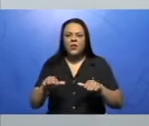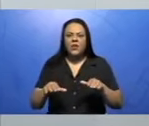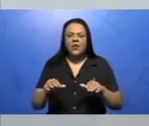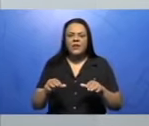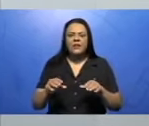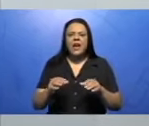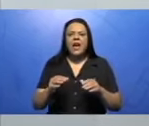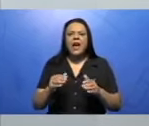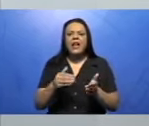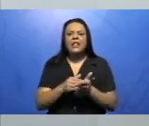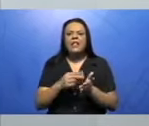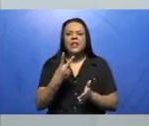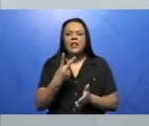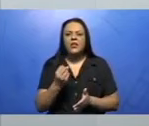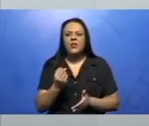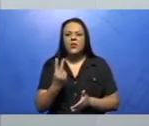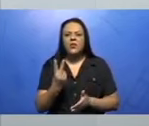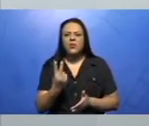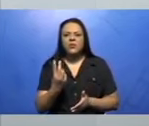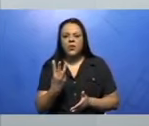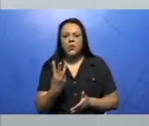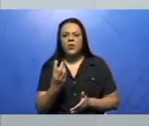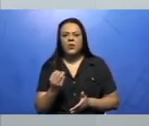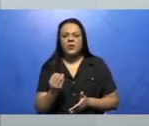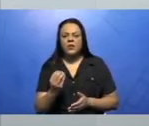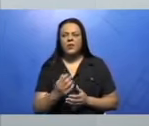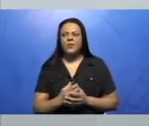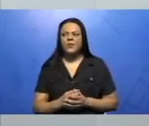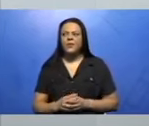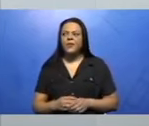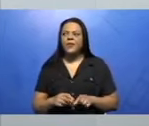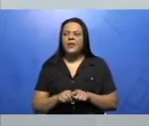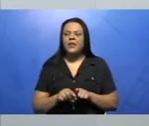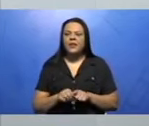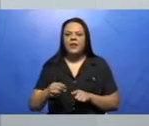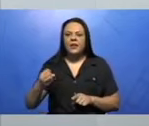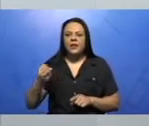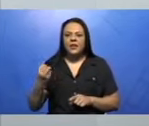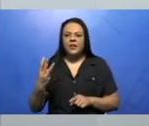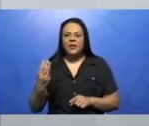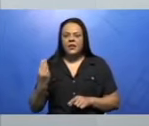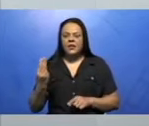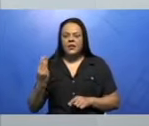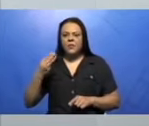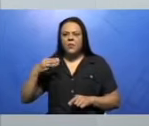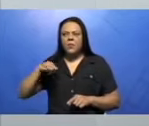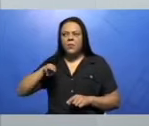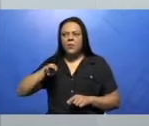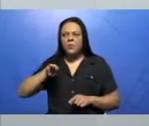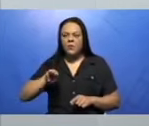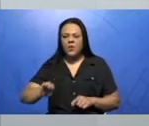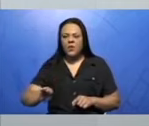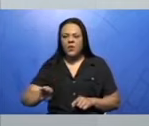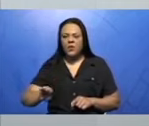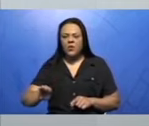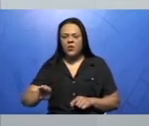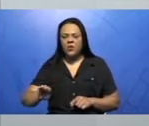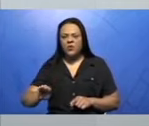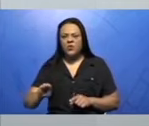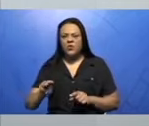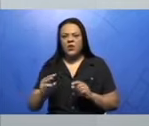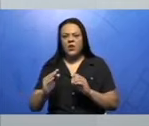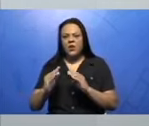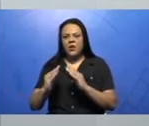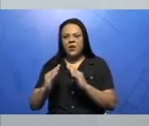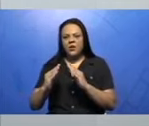2030. Temos aí 33 milhões de pequenas propriedades, ou seja, 80% do total do número de propriedades.